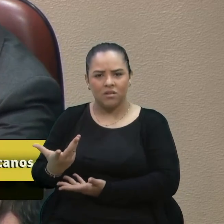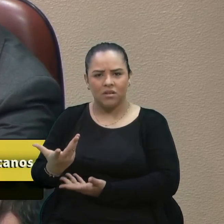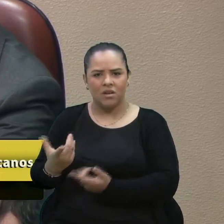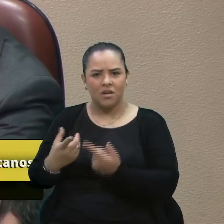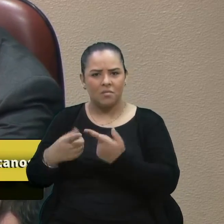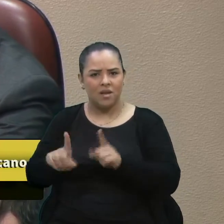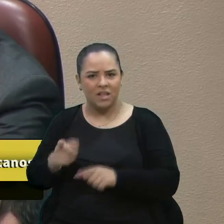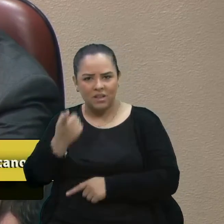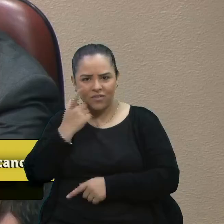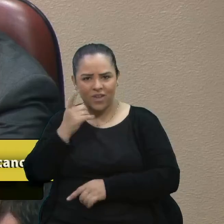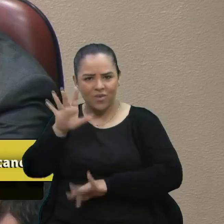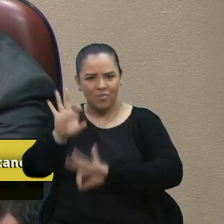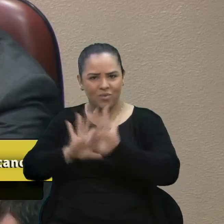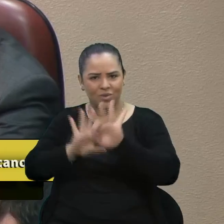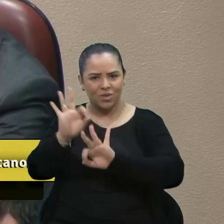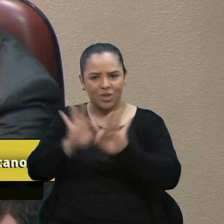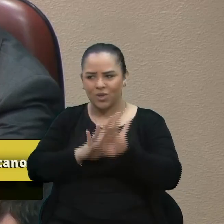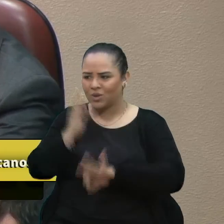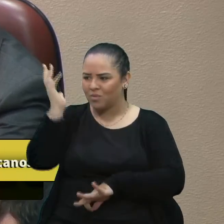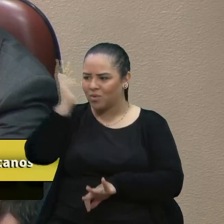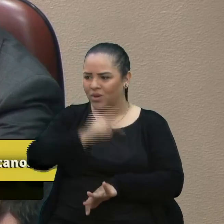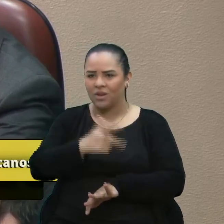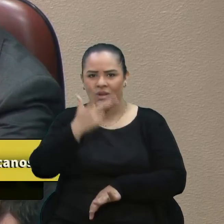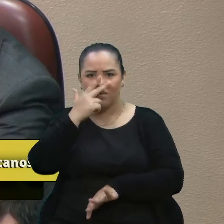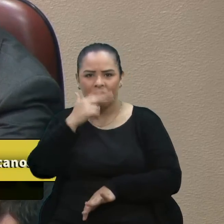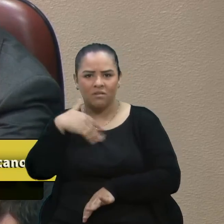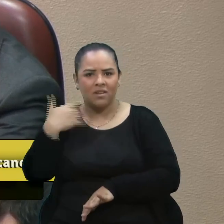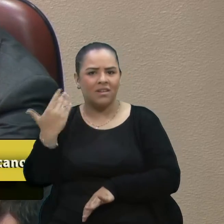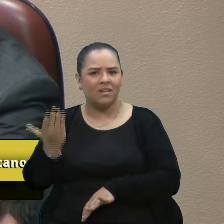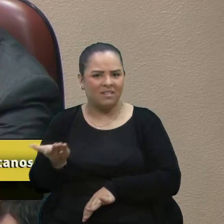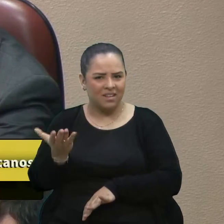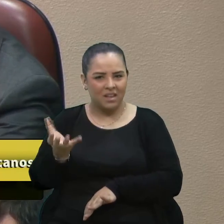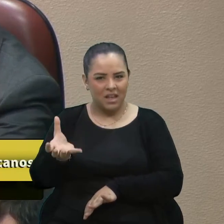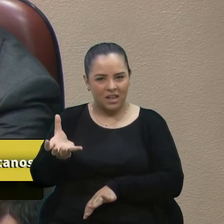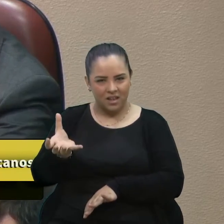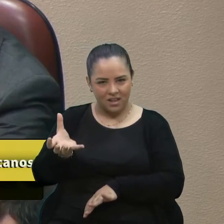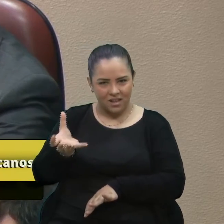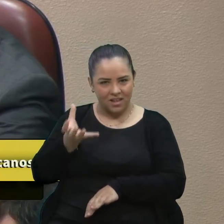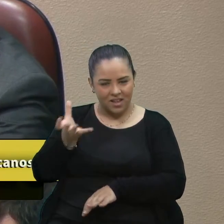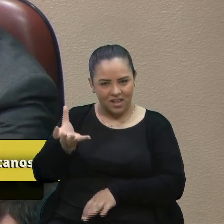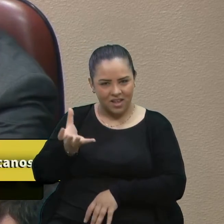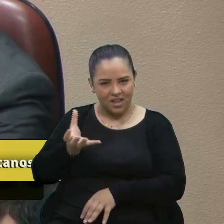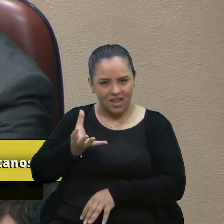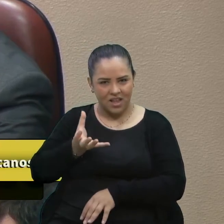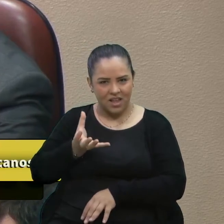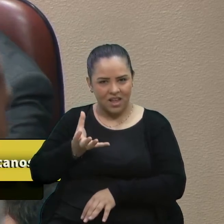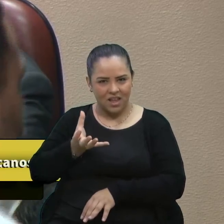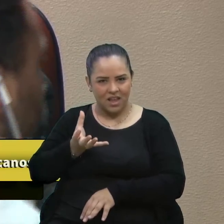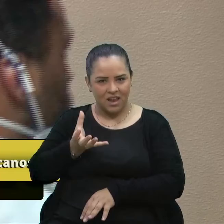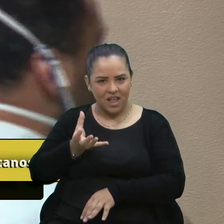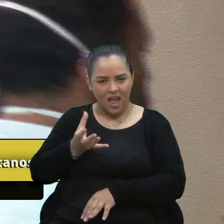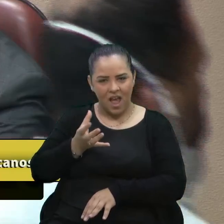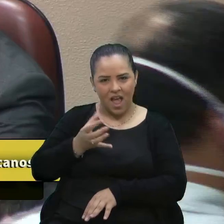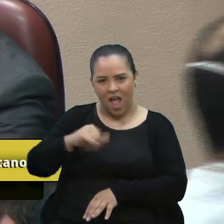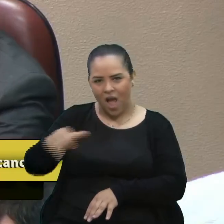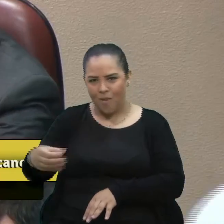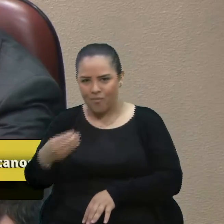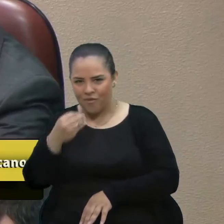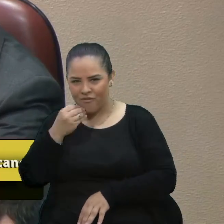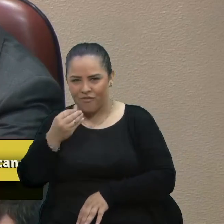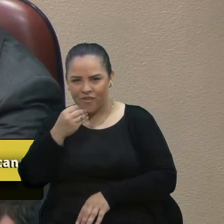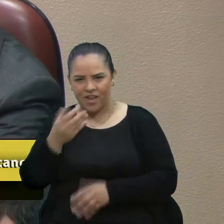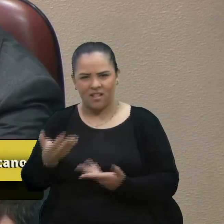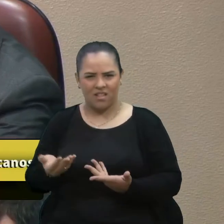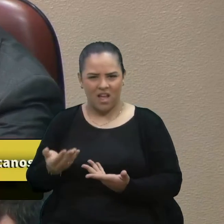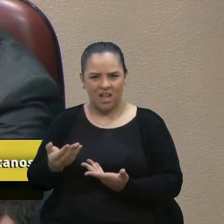diante de um projeto tão bonito como esse, querem se fazer como pessoas que estão necessitadas. Por isso